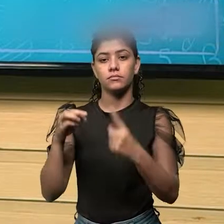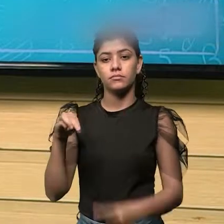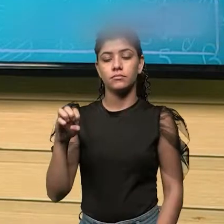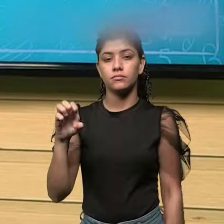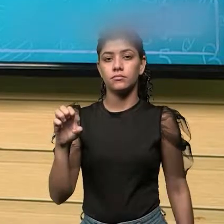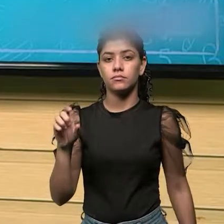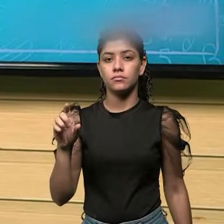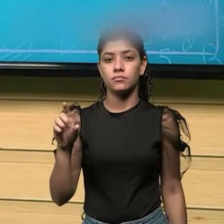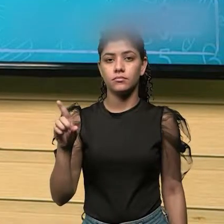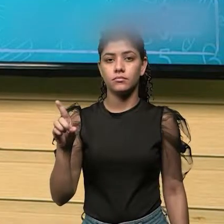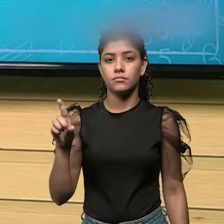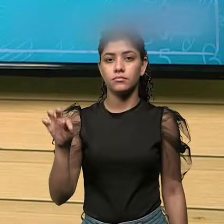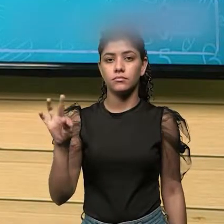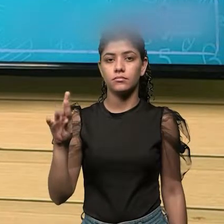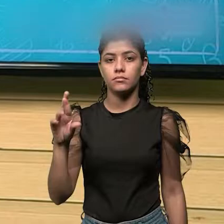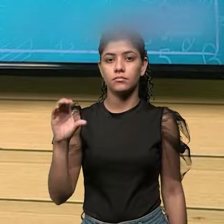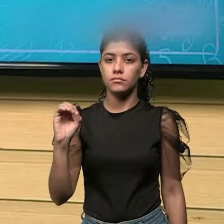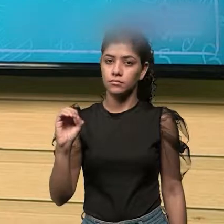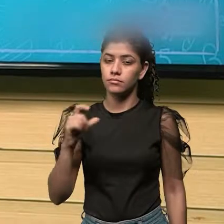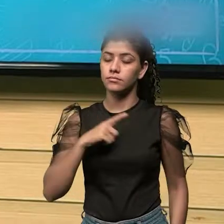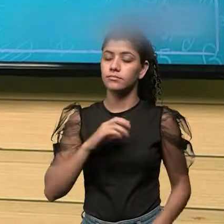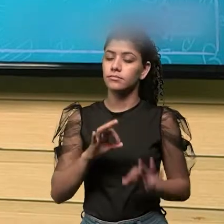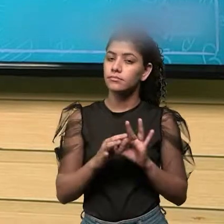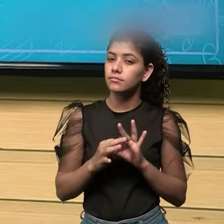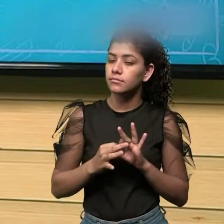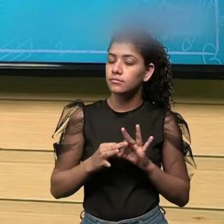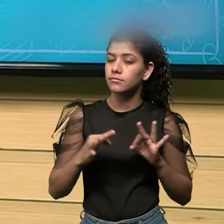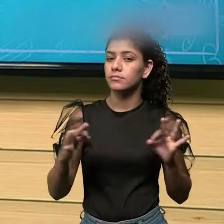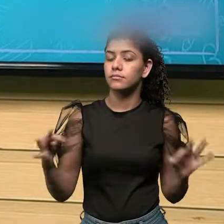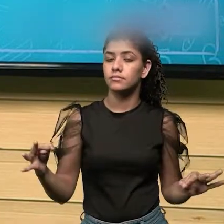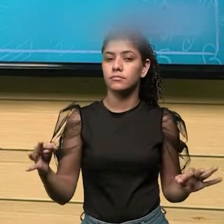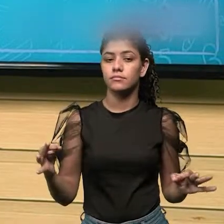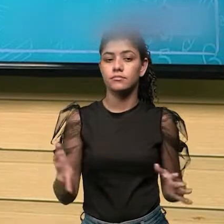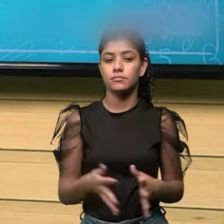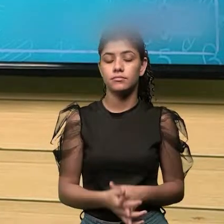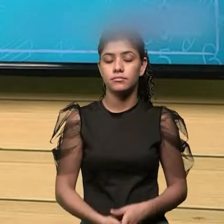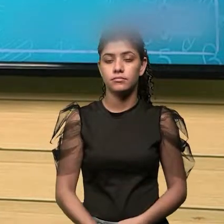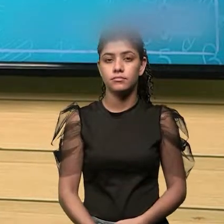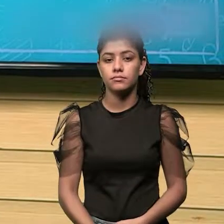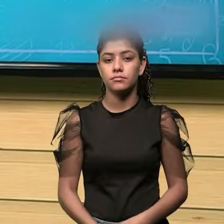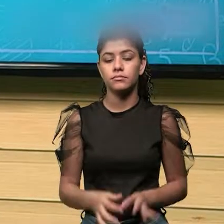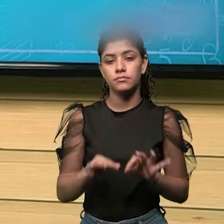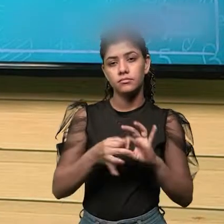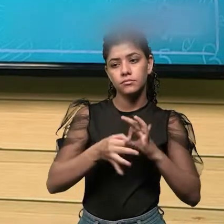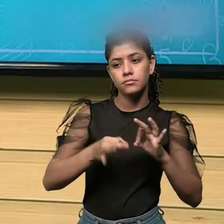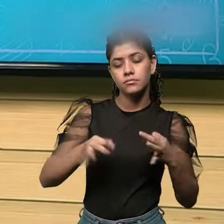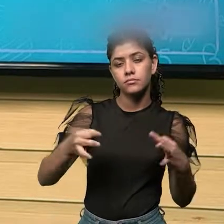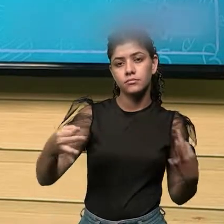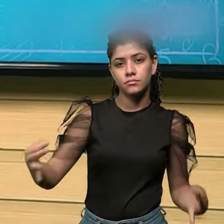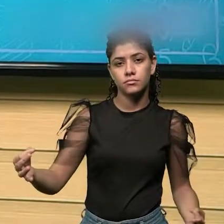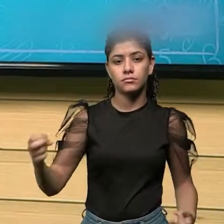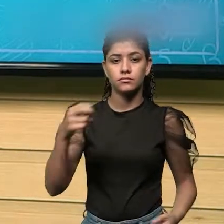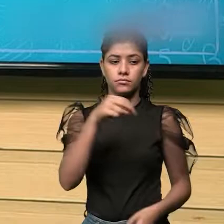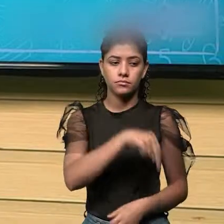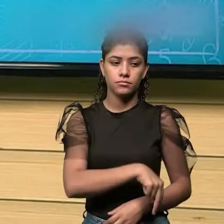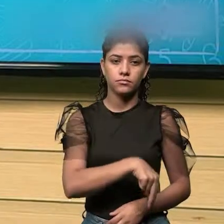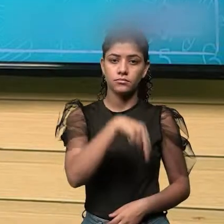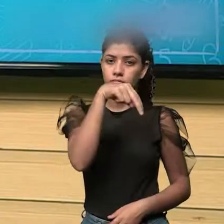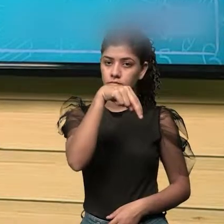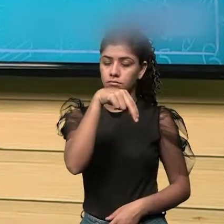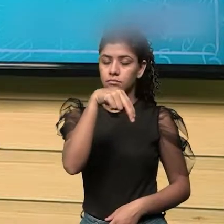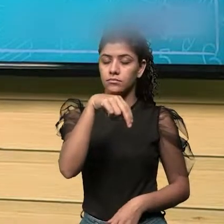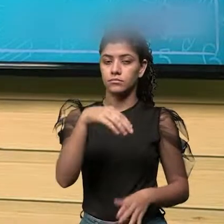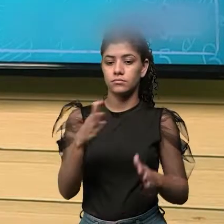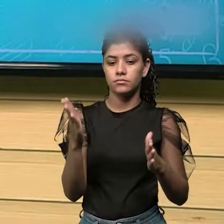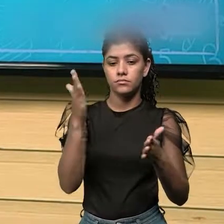Ou seja, traçou-se, determinou-se que a distância entre o polo norte e